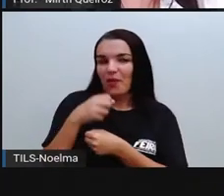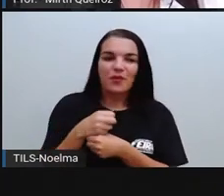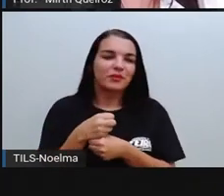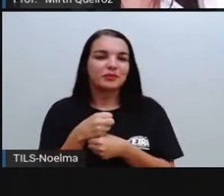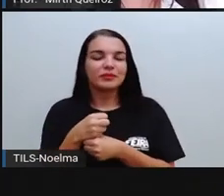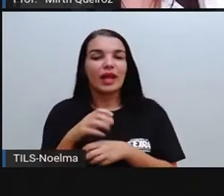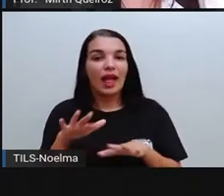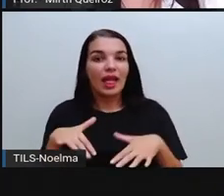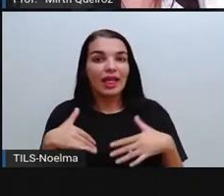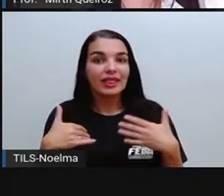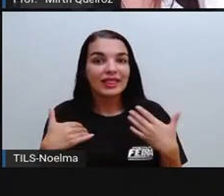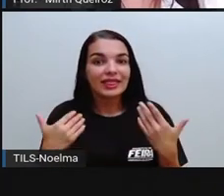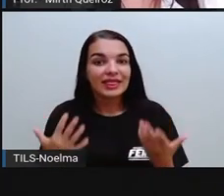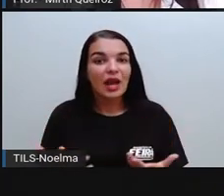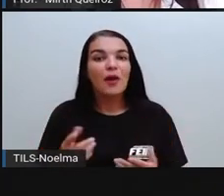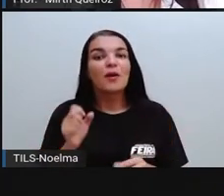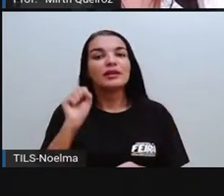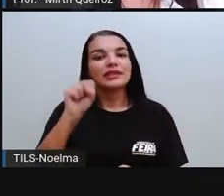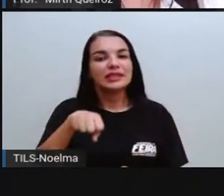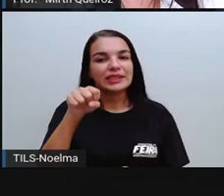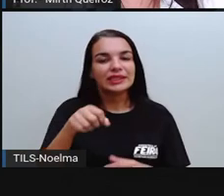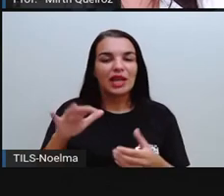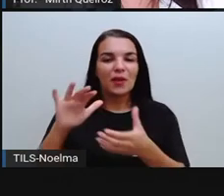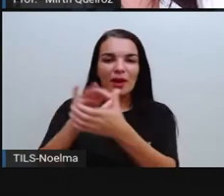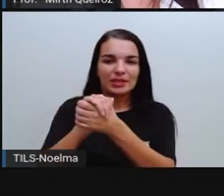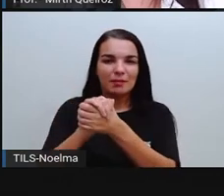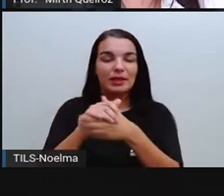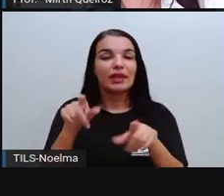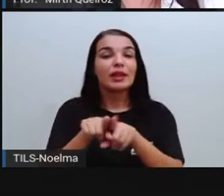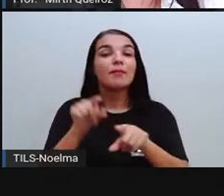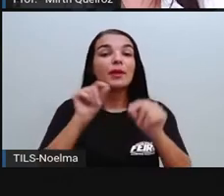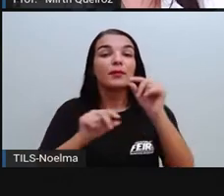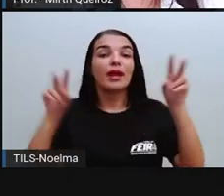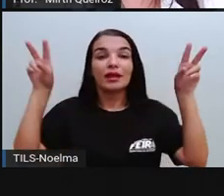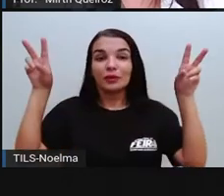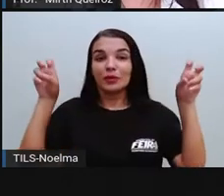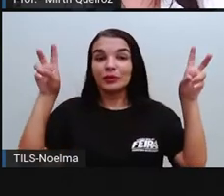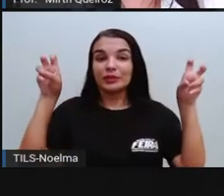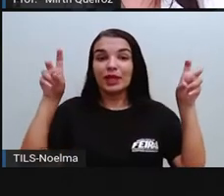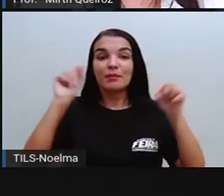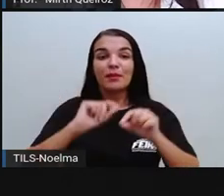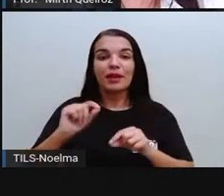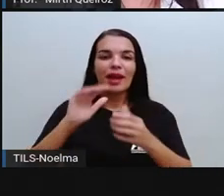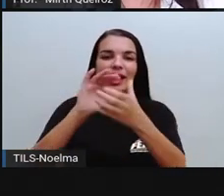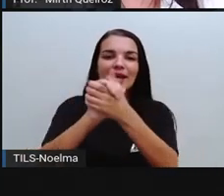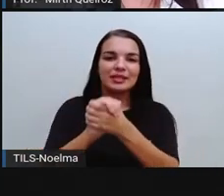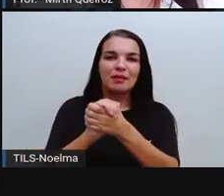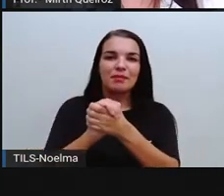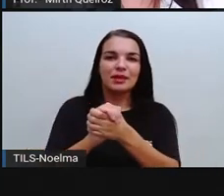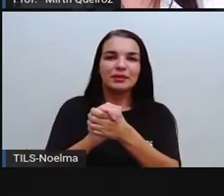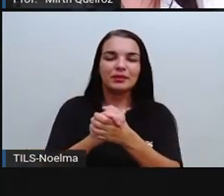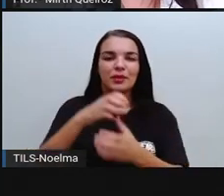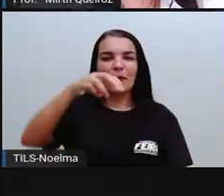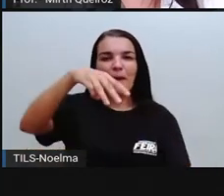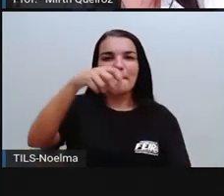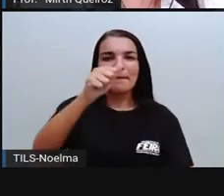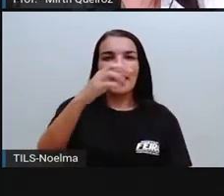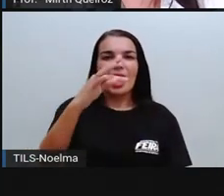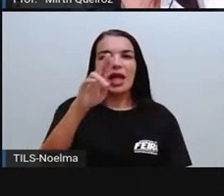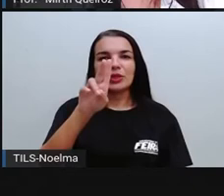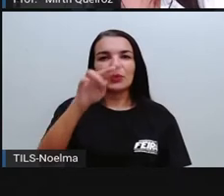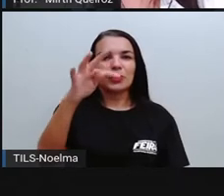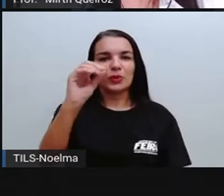Então, provavelmente se trata de um casamento. E o tema dessa xilogravura é casamento matuço, né?